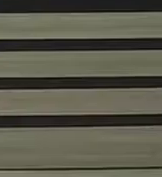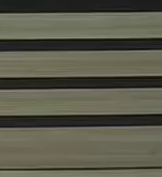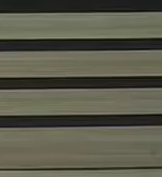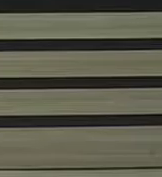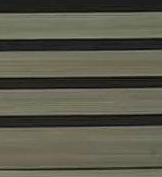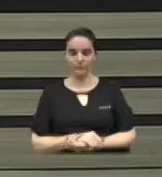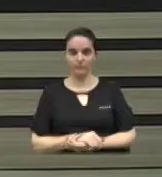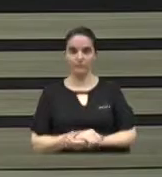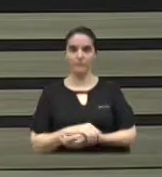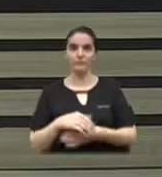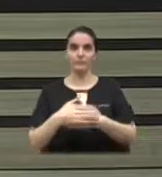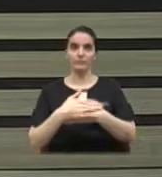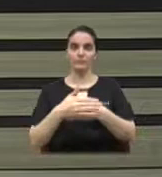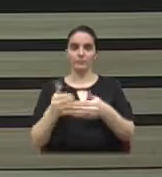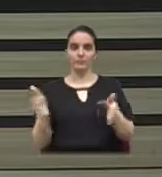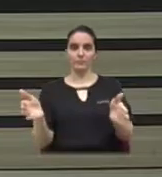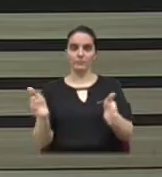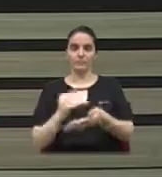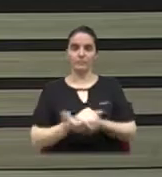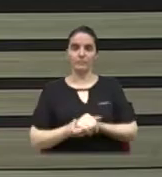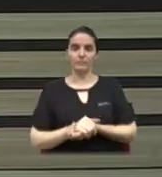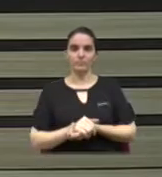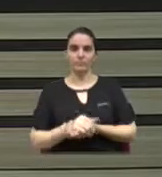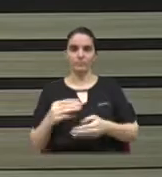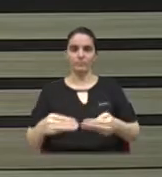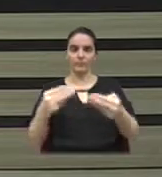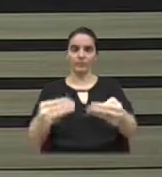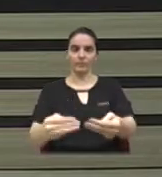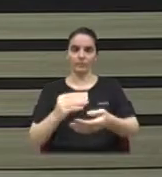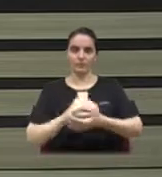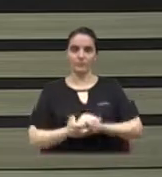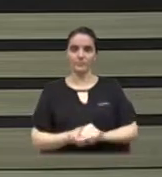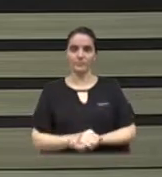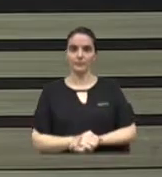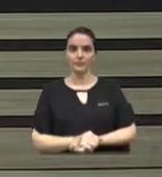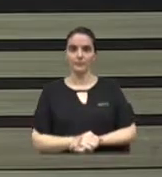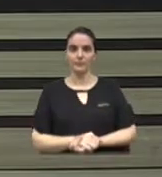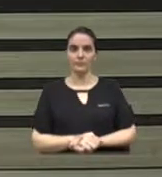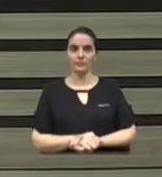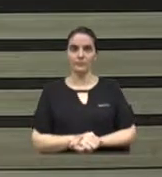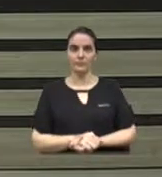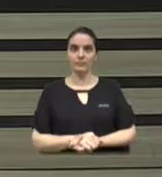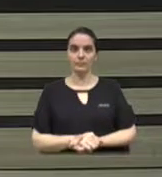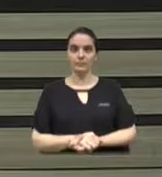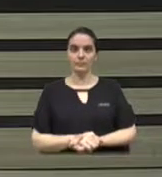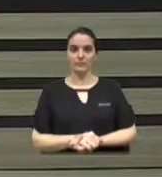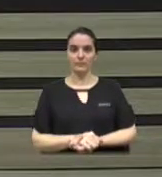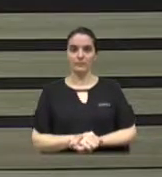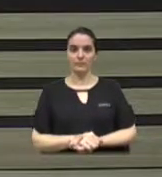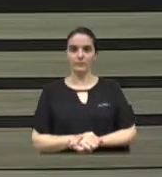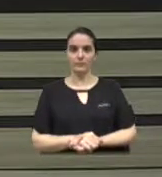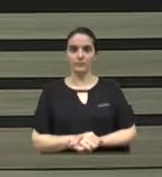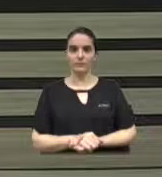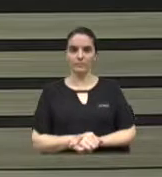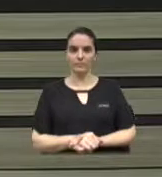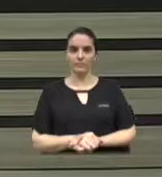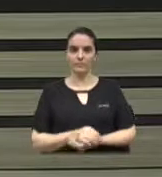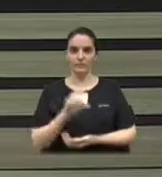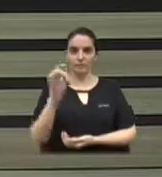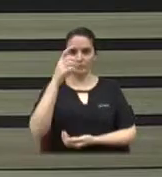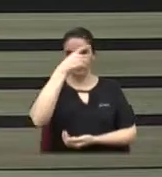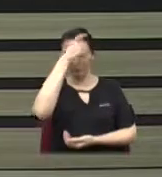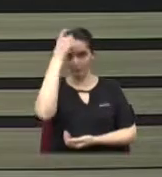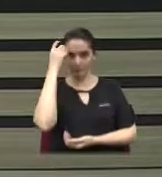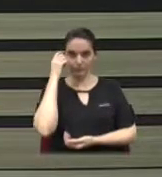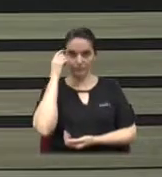A sessão está reaberta. Próxima moção. Questão de ordem, presidente. Uma questão de ordem, vereador Wagner Barbosa.